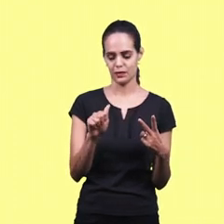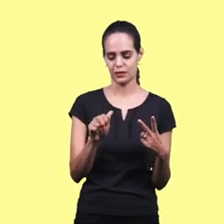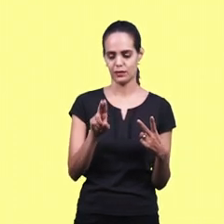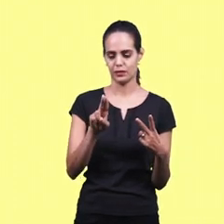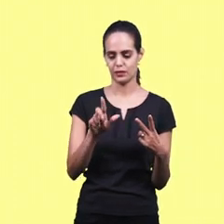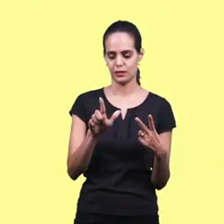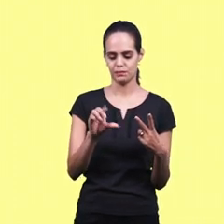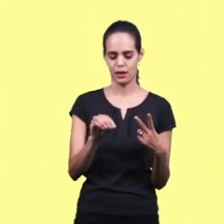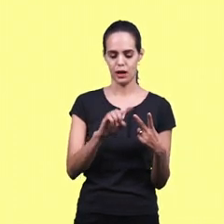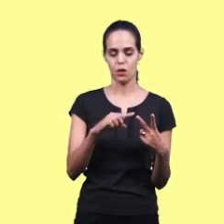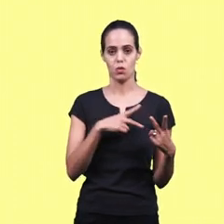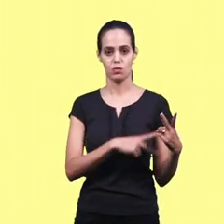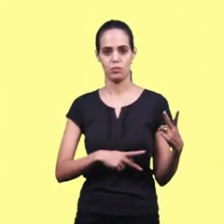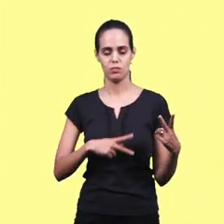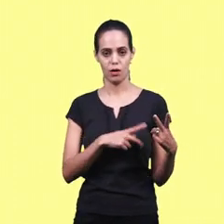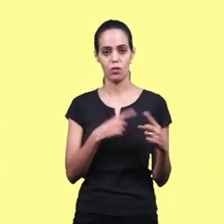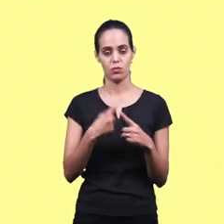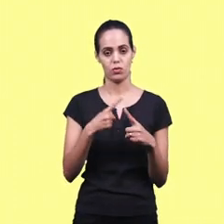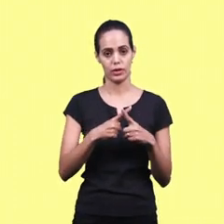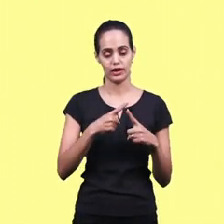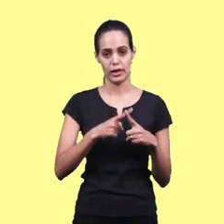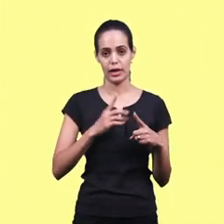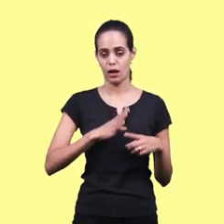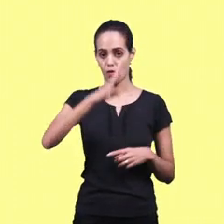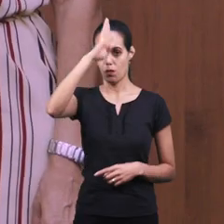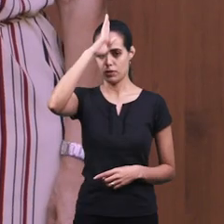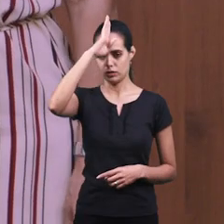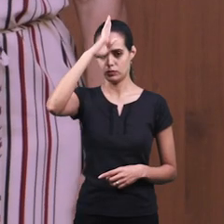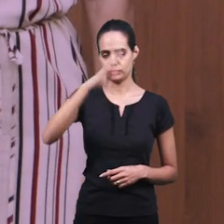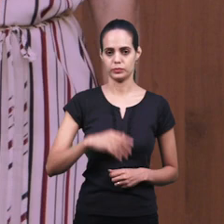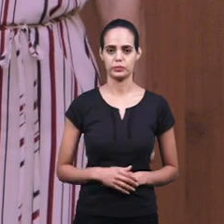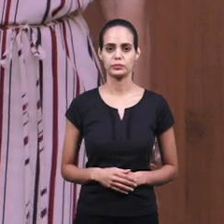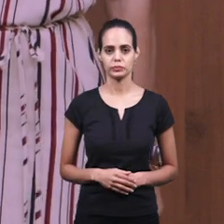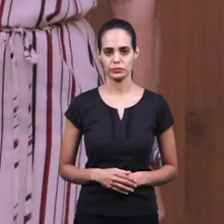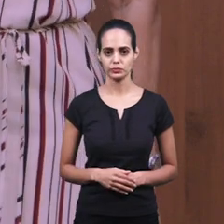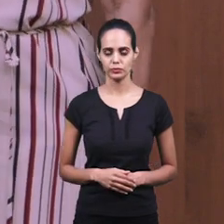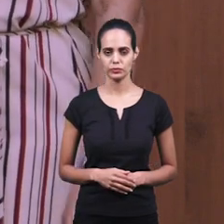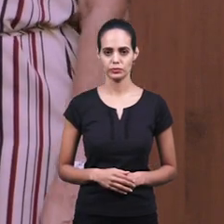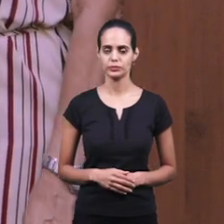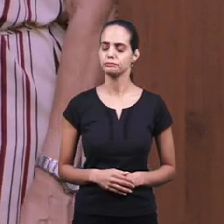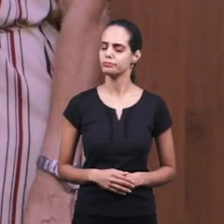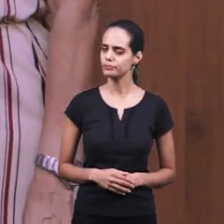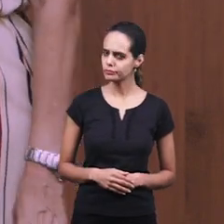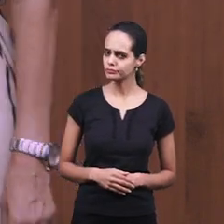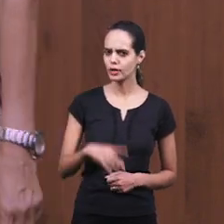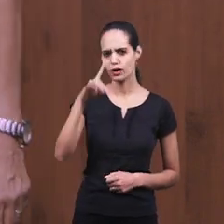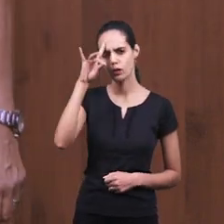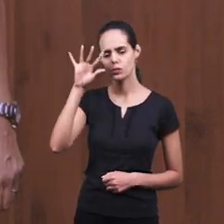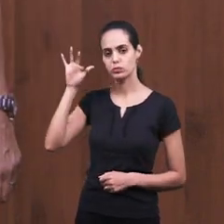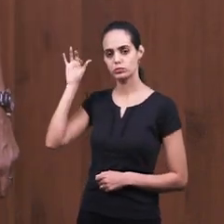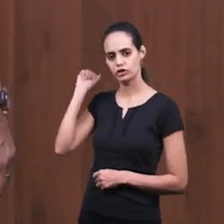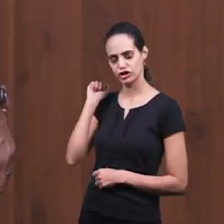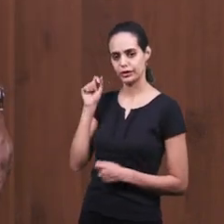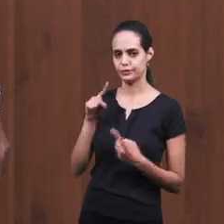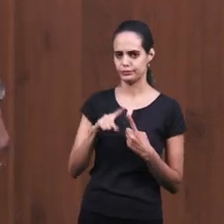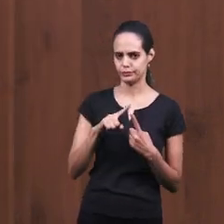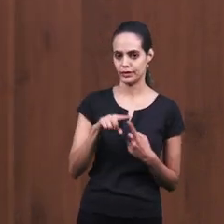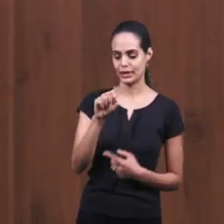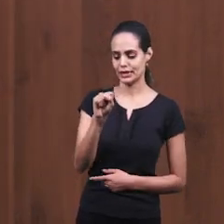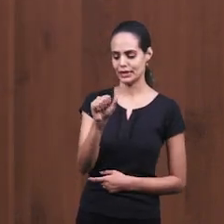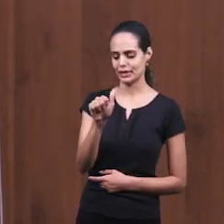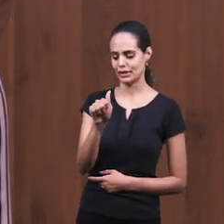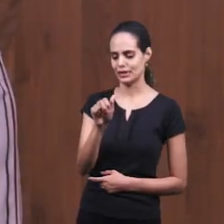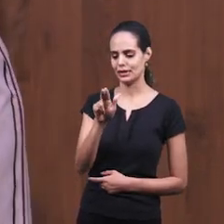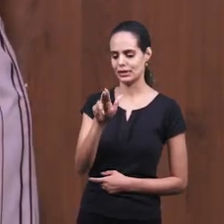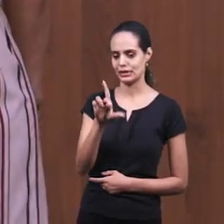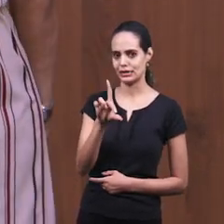romano Saulo era um soldado E um certo dia Saulo foi até o